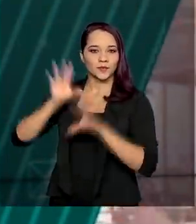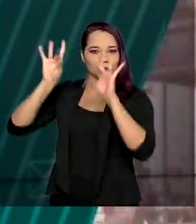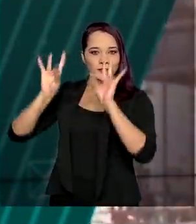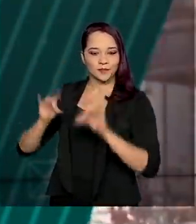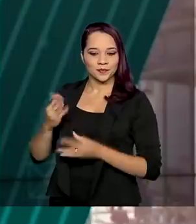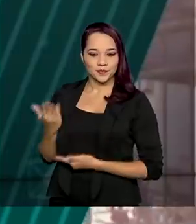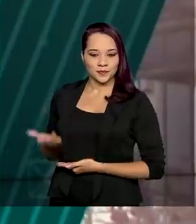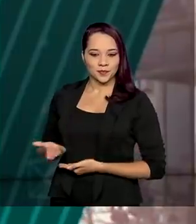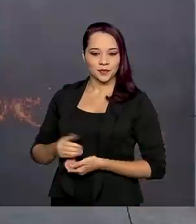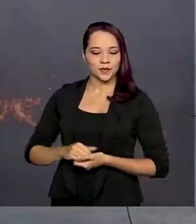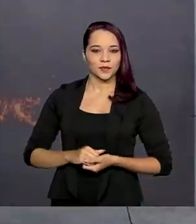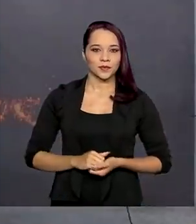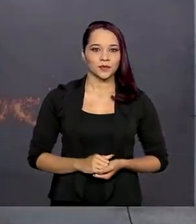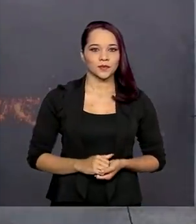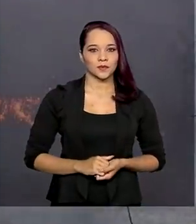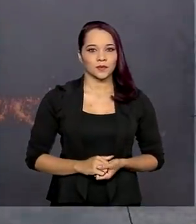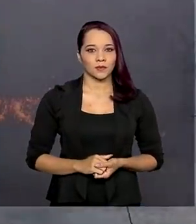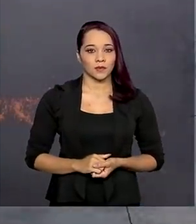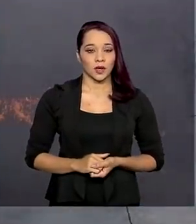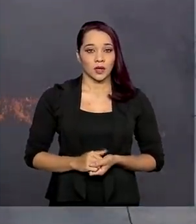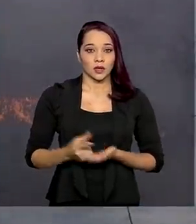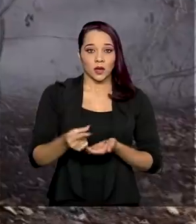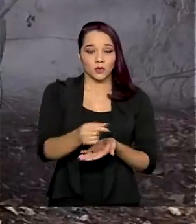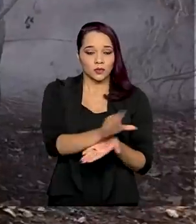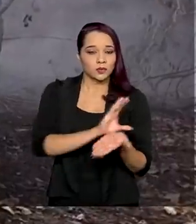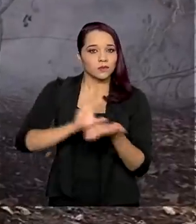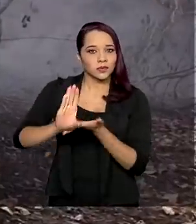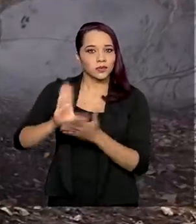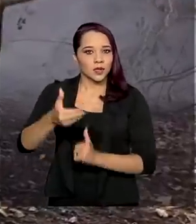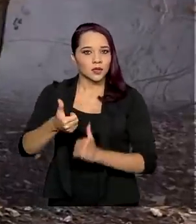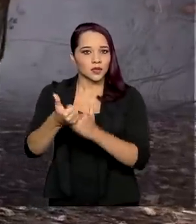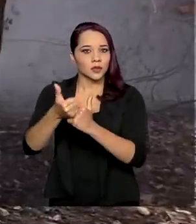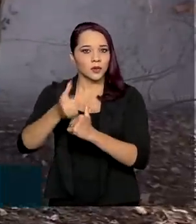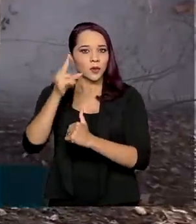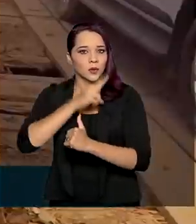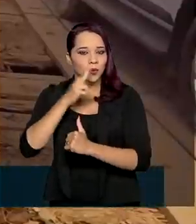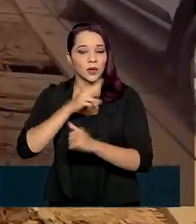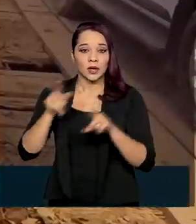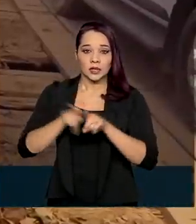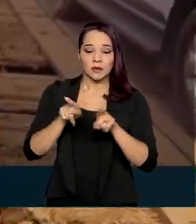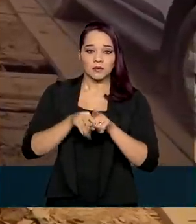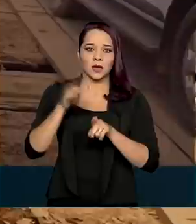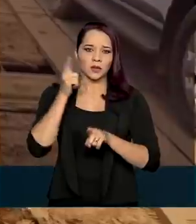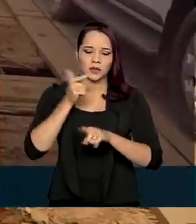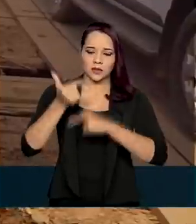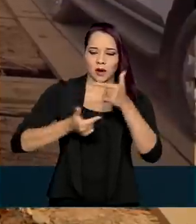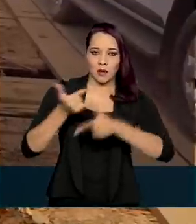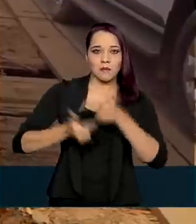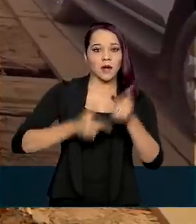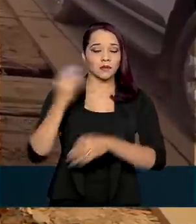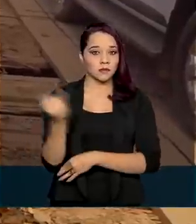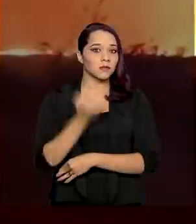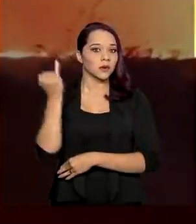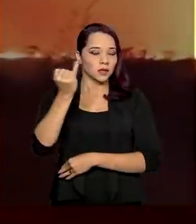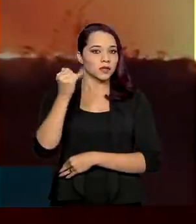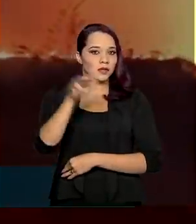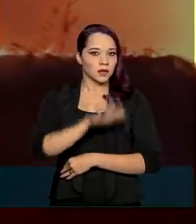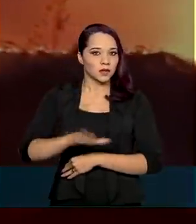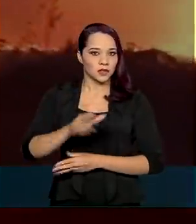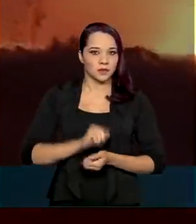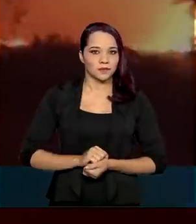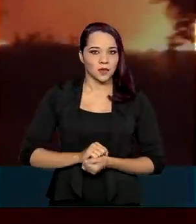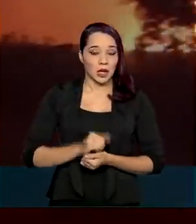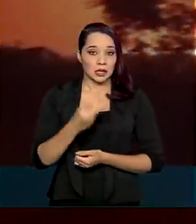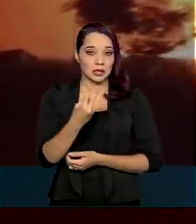acompanhou. Recurso para socorro, assistência às vítimas e restabelecimento dos serviços essenciais. Os